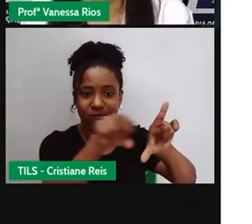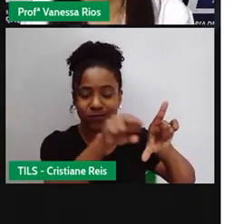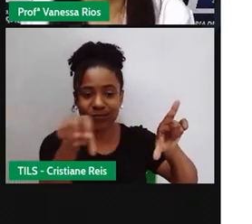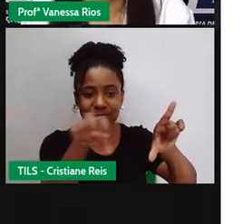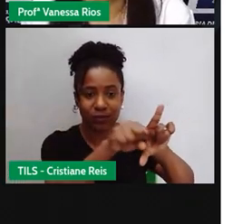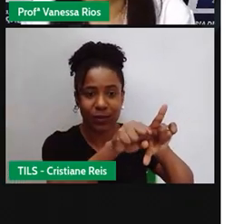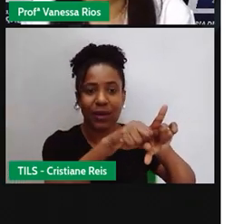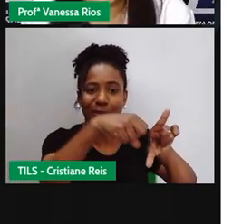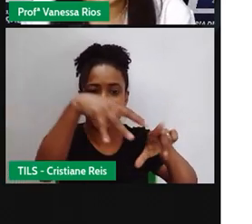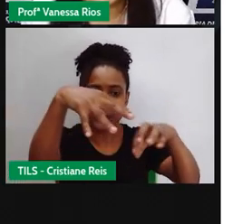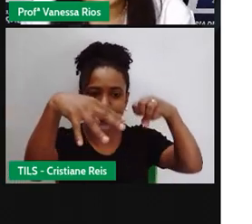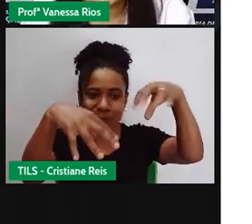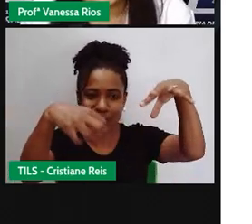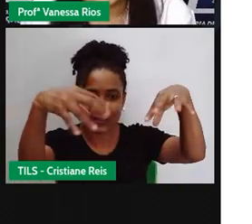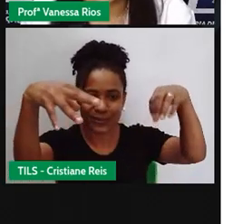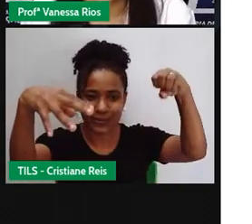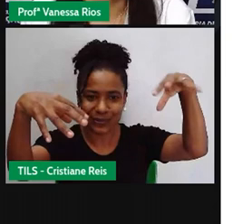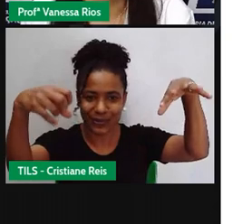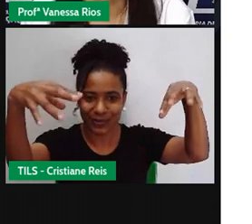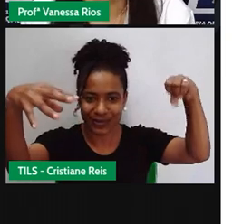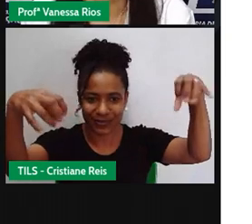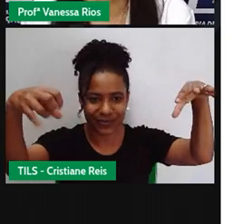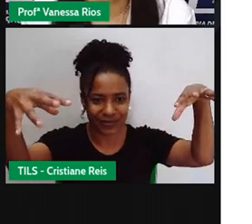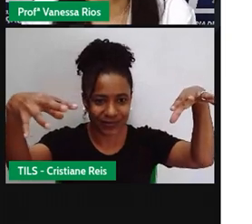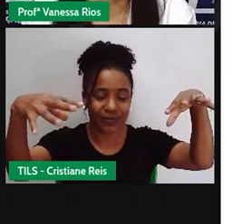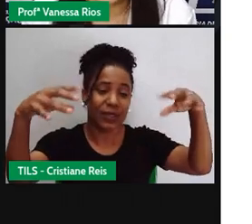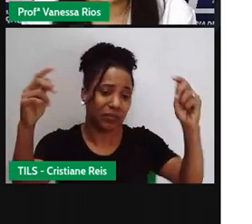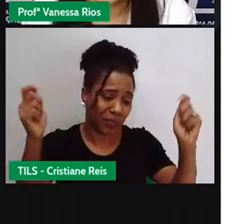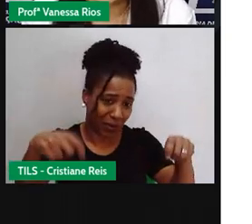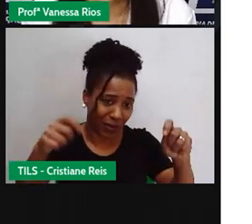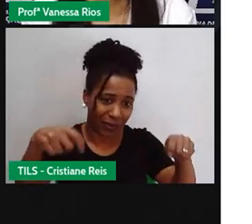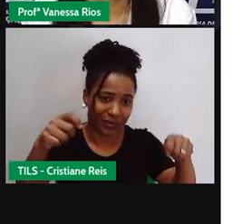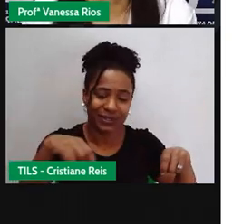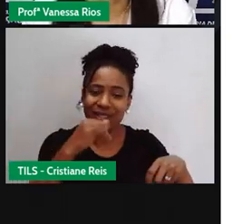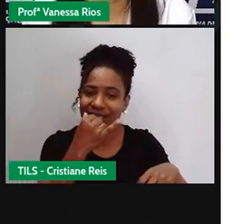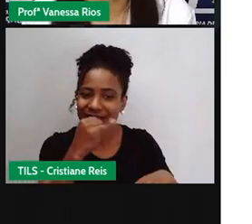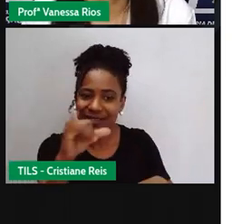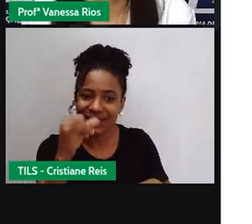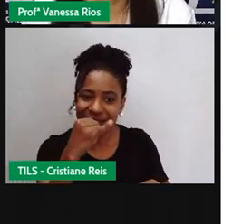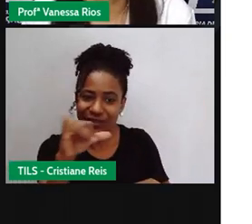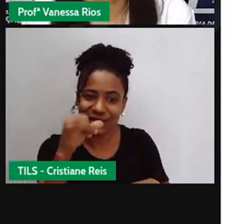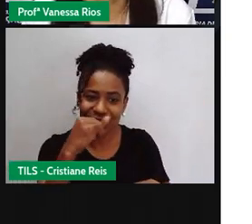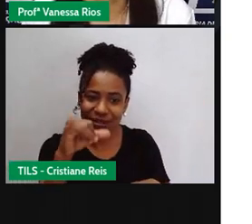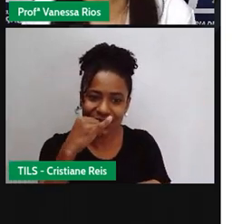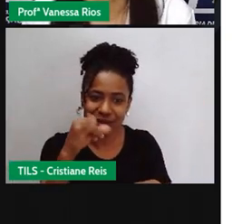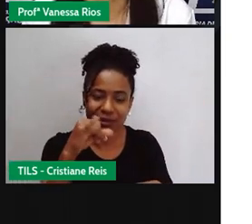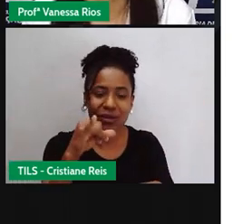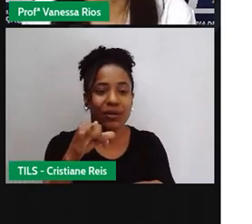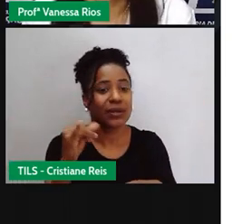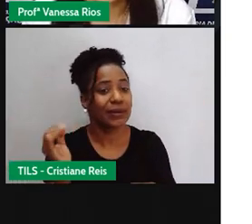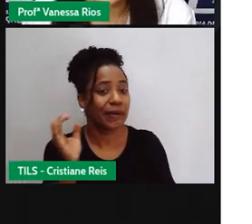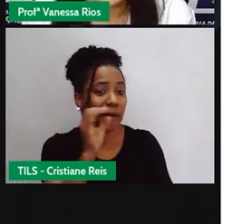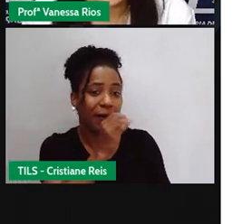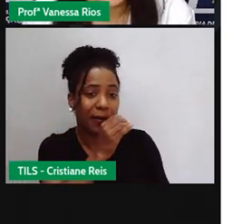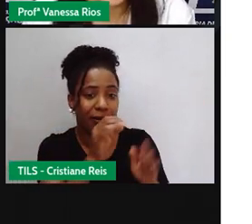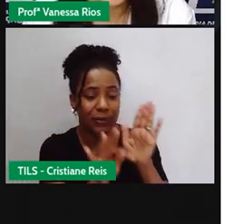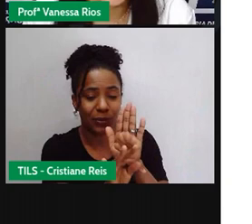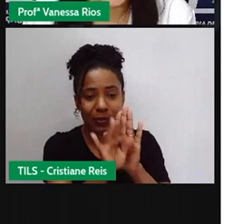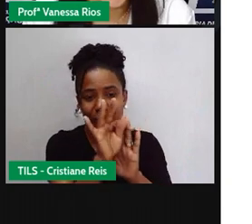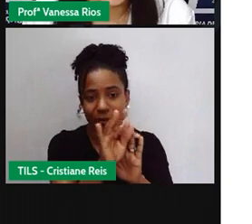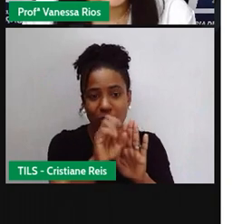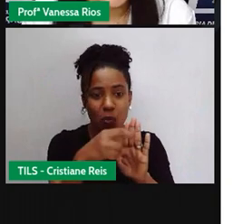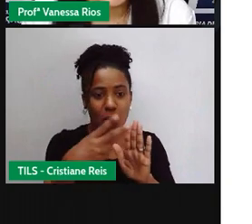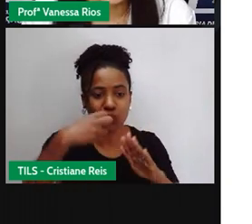através dessas placas, as energias captadas são transformadas em outros tipos de